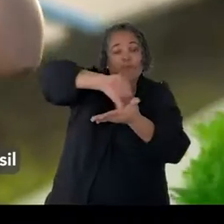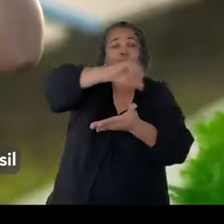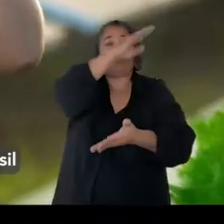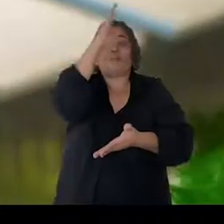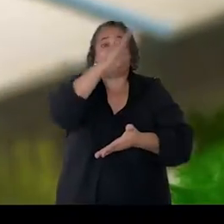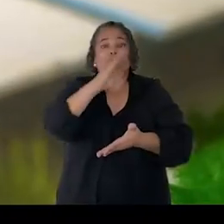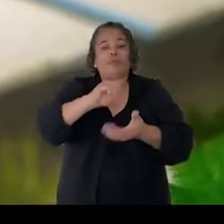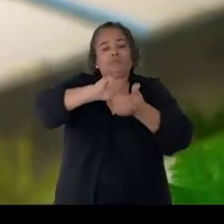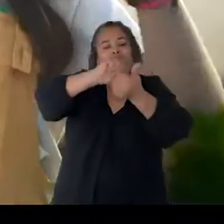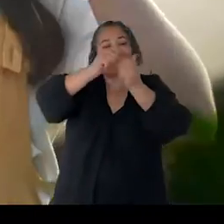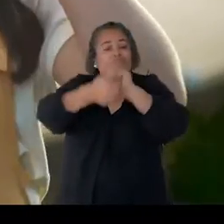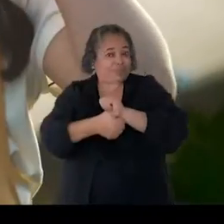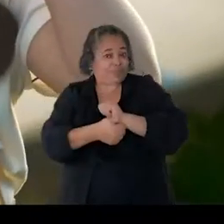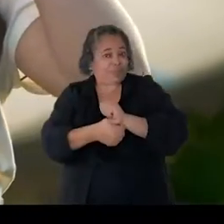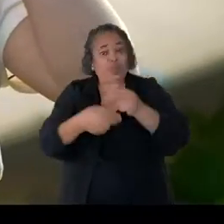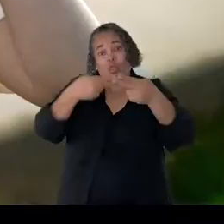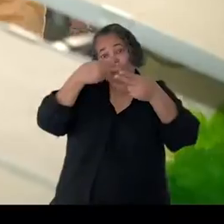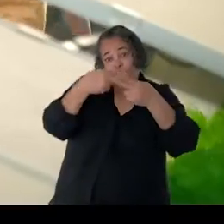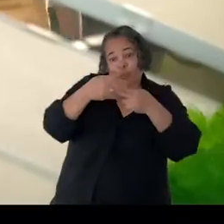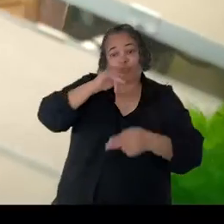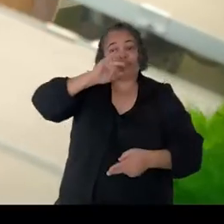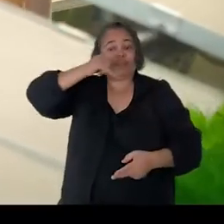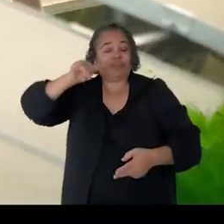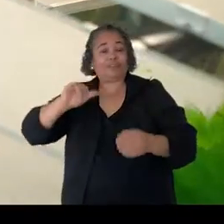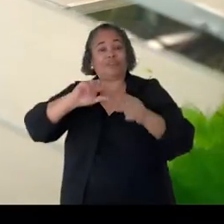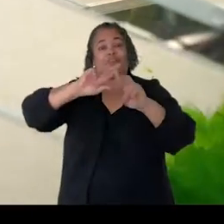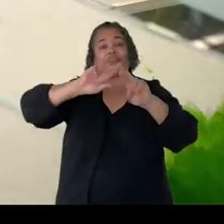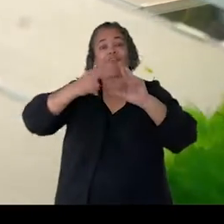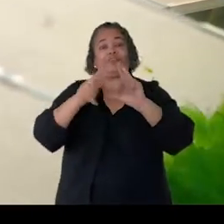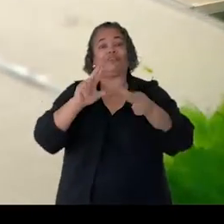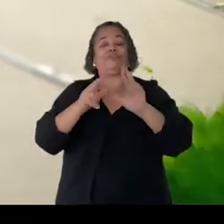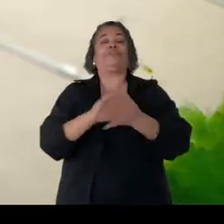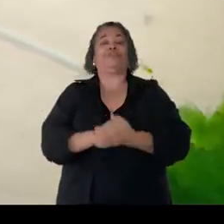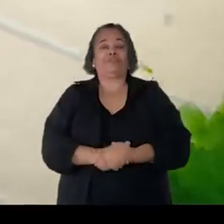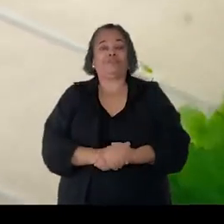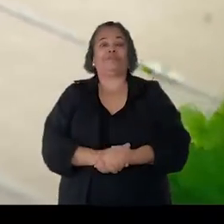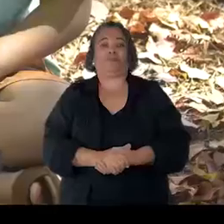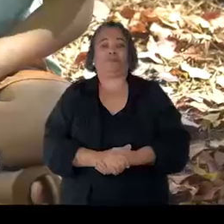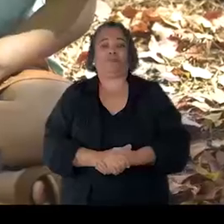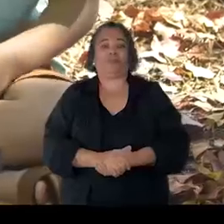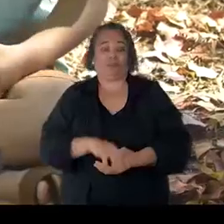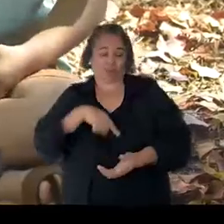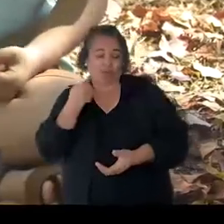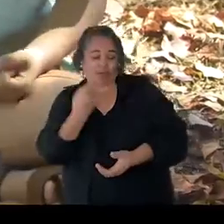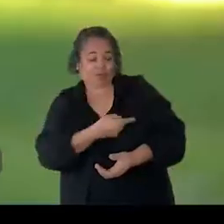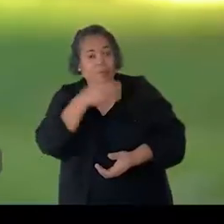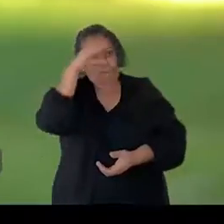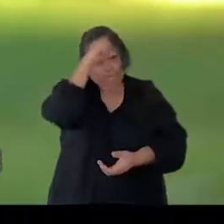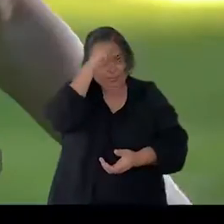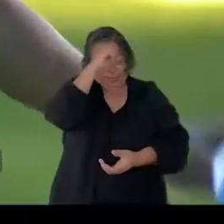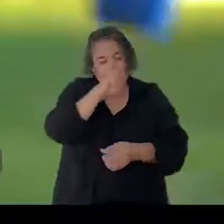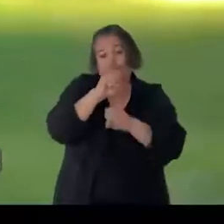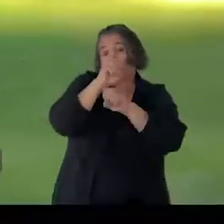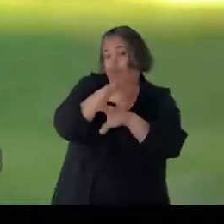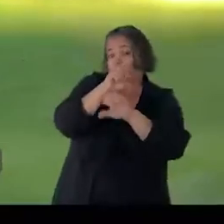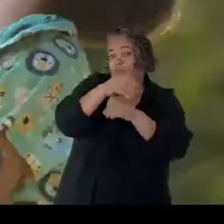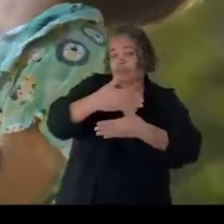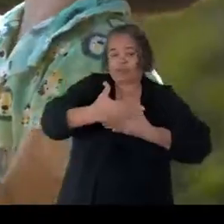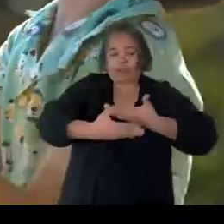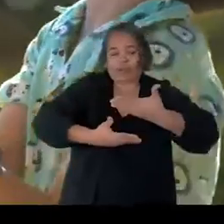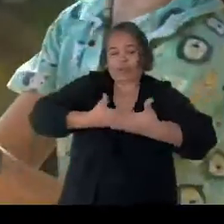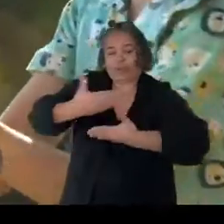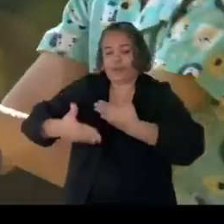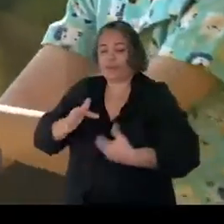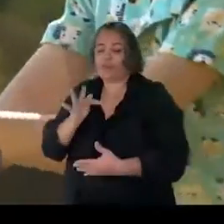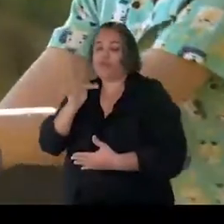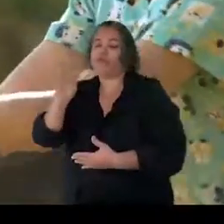do Brasil a ter sua maior parte de energia de fonte renovável. A gente aprende, dá o exemplo e ajuda